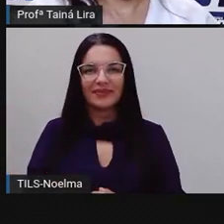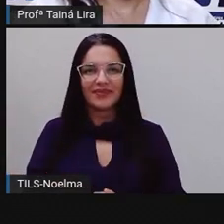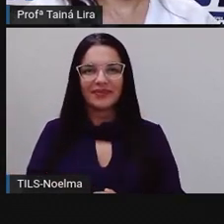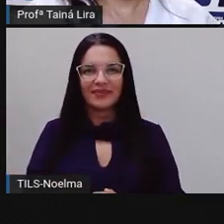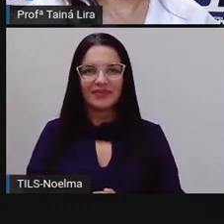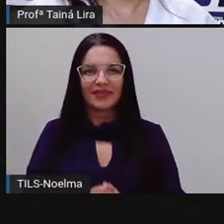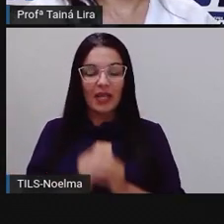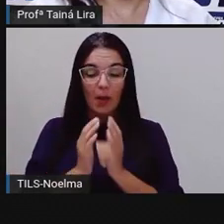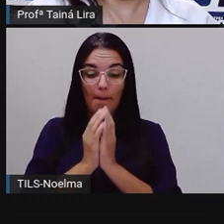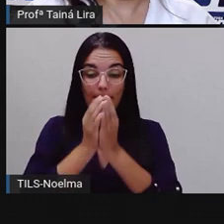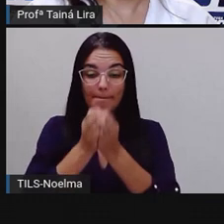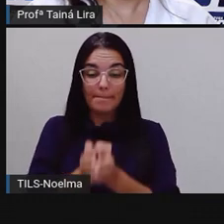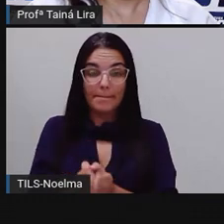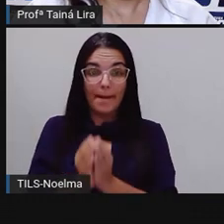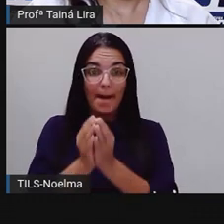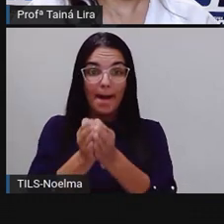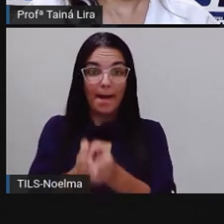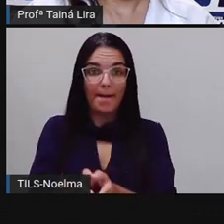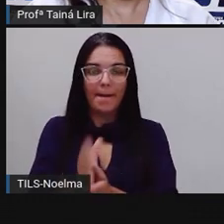barco, ó,